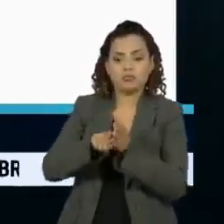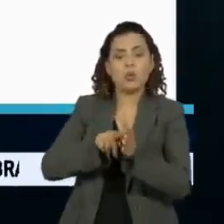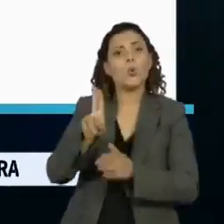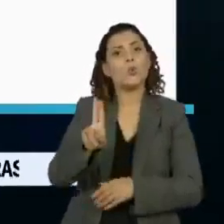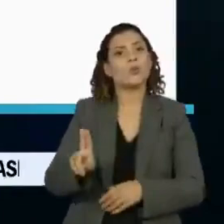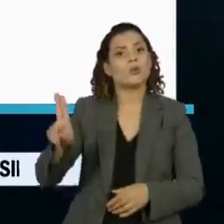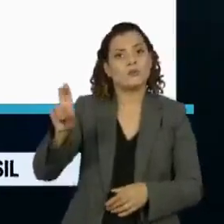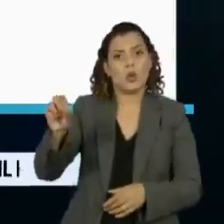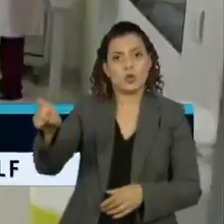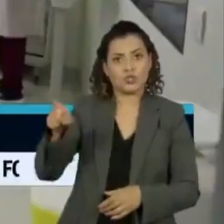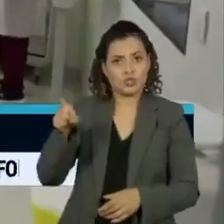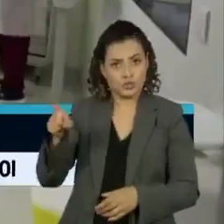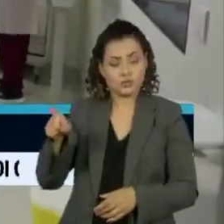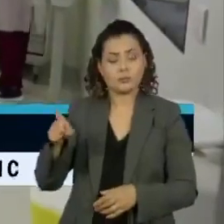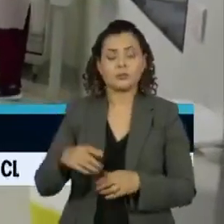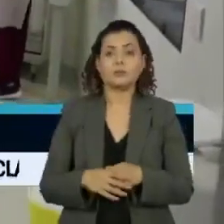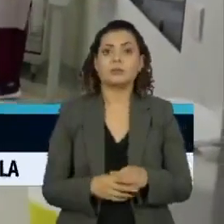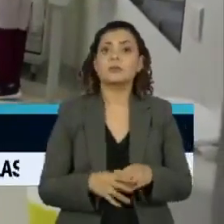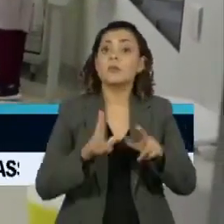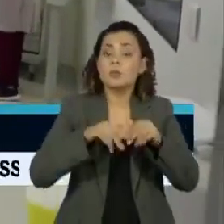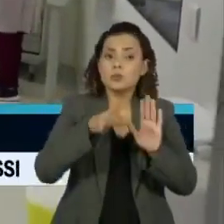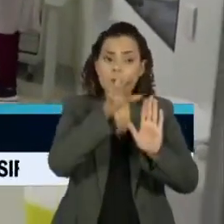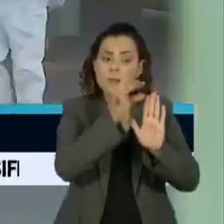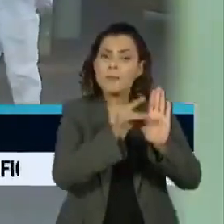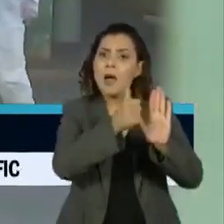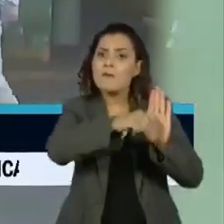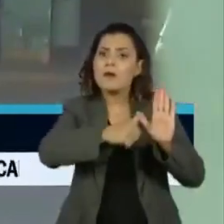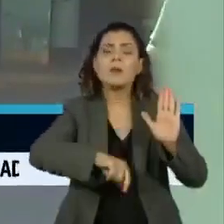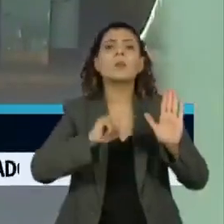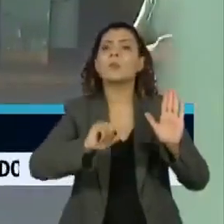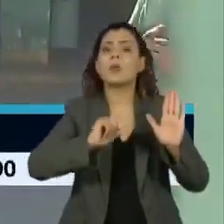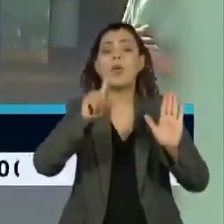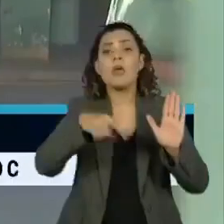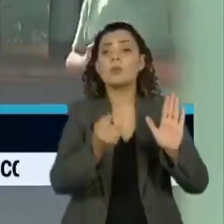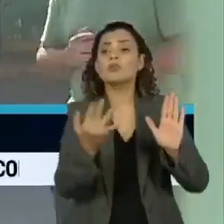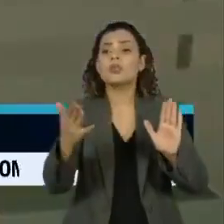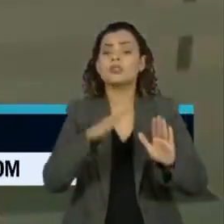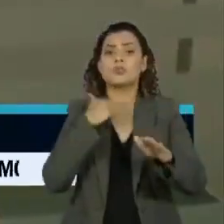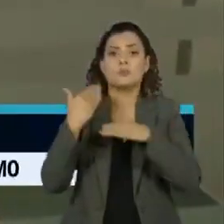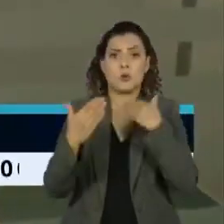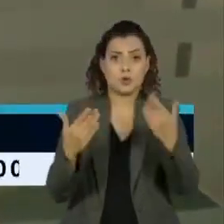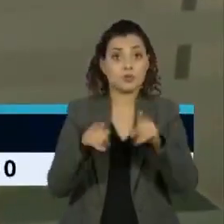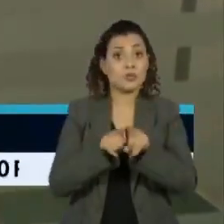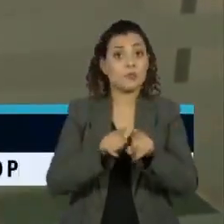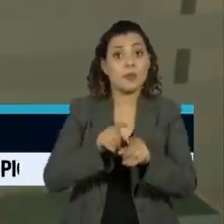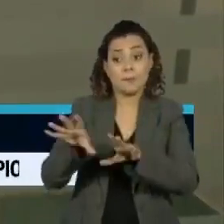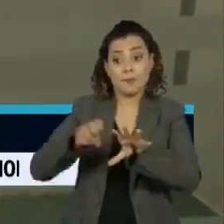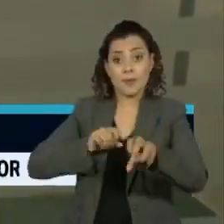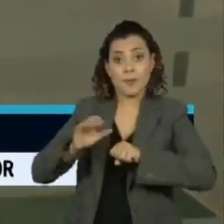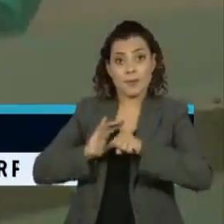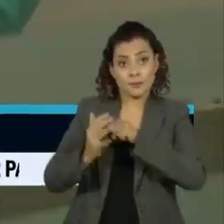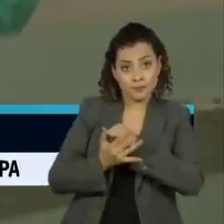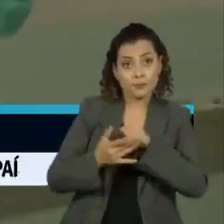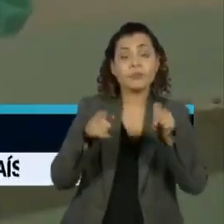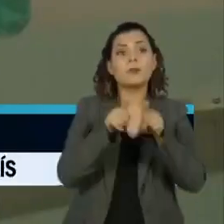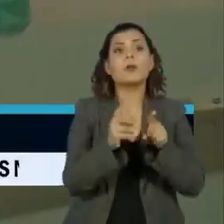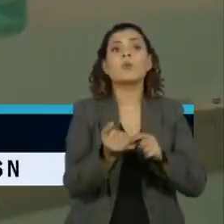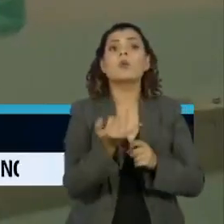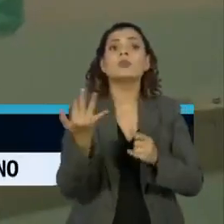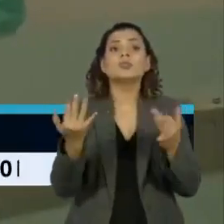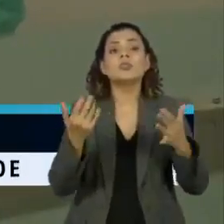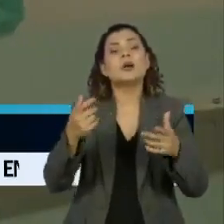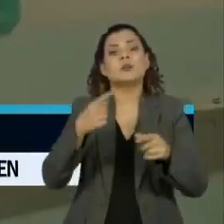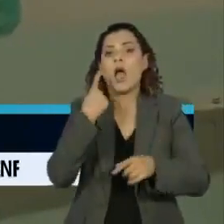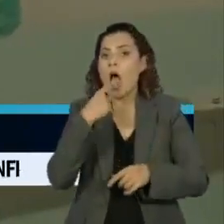Universidade de Oxford. Entre os critérios analisados estão o número de mortes, casos confirmados e a quantidade